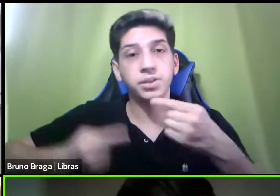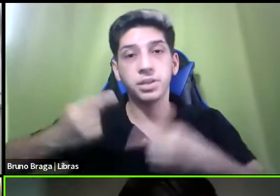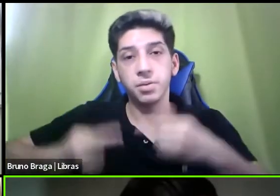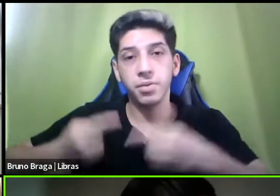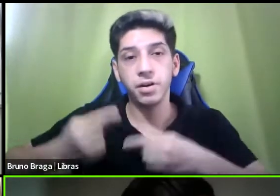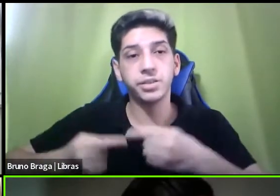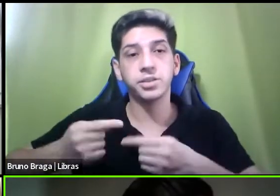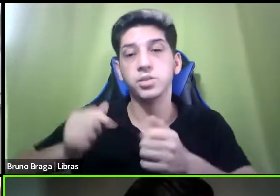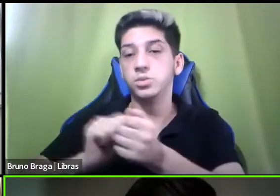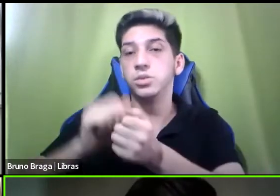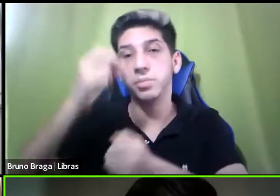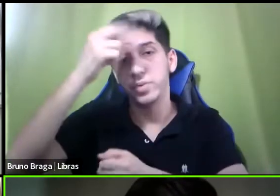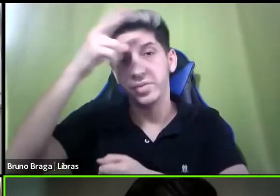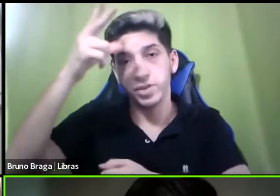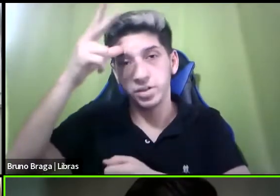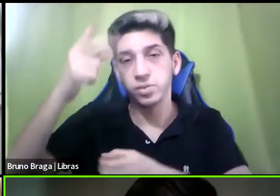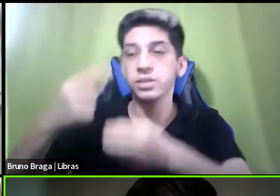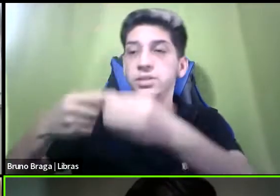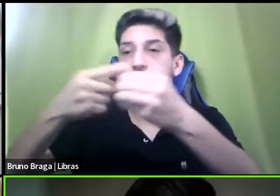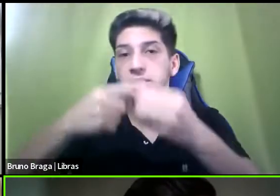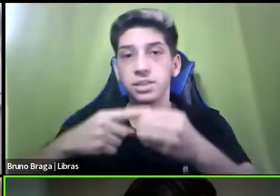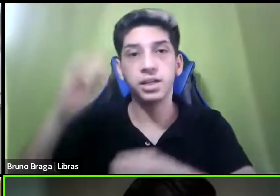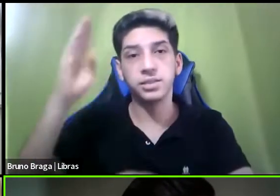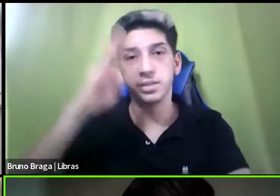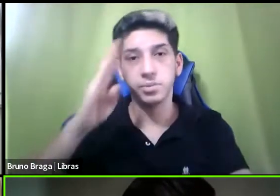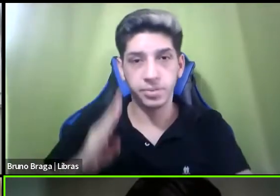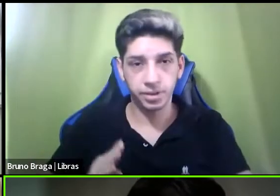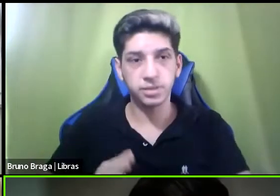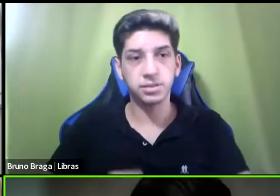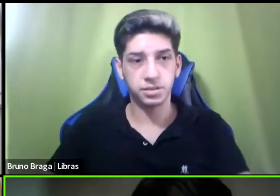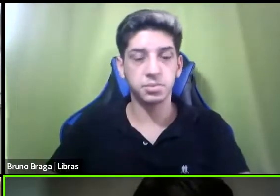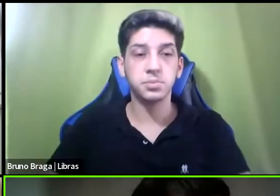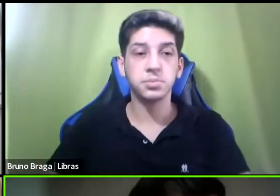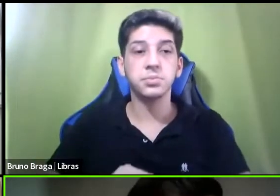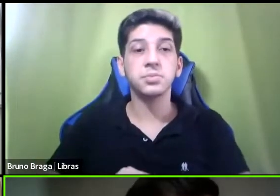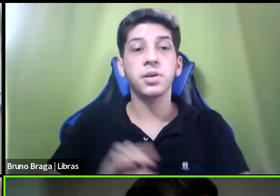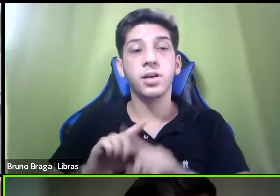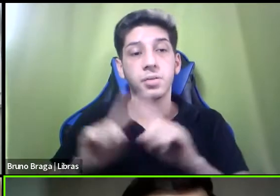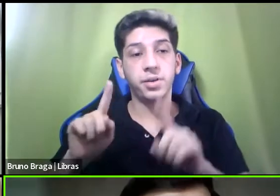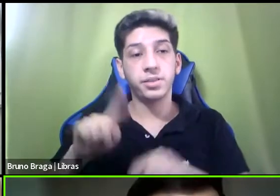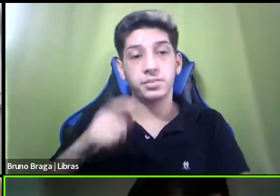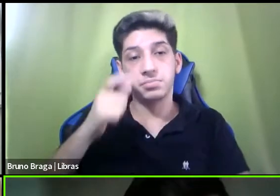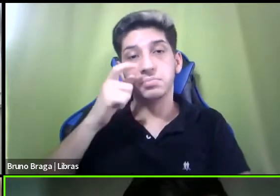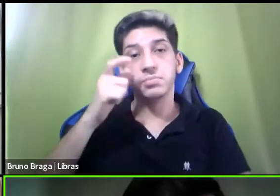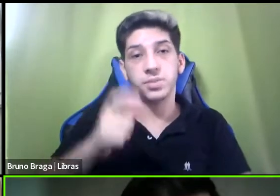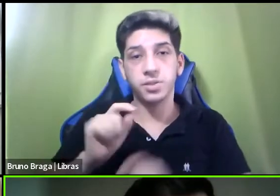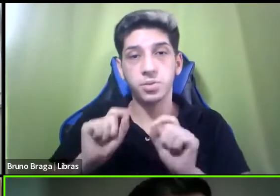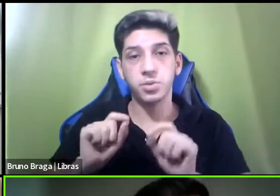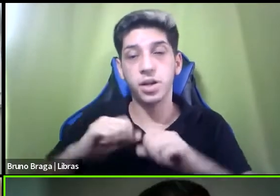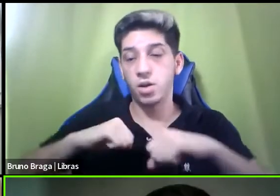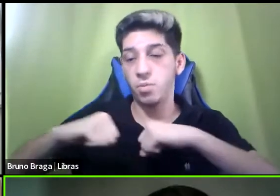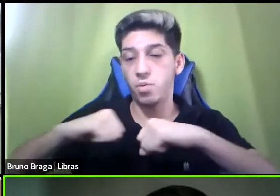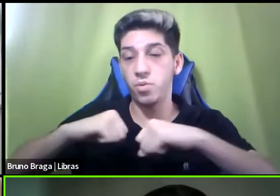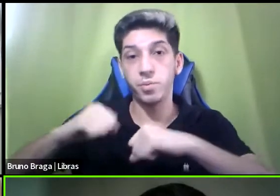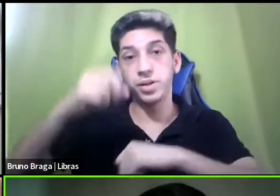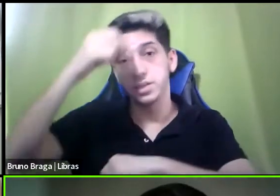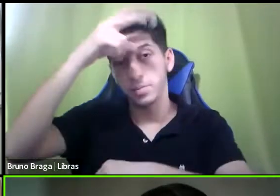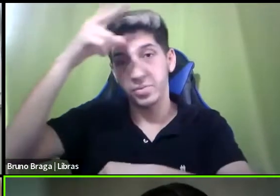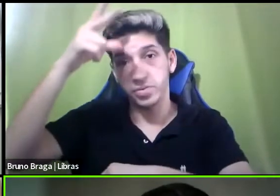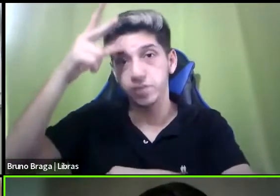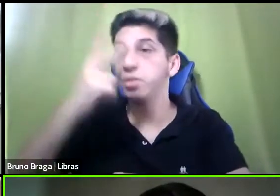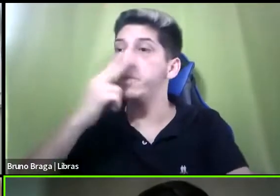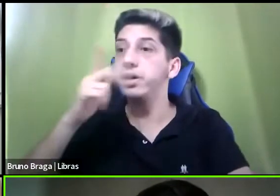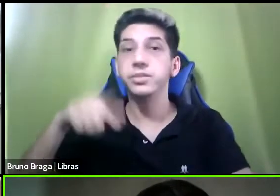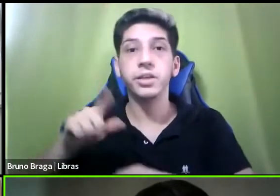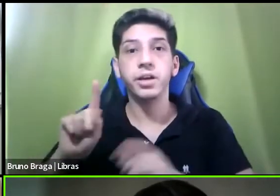Brasil afora sabe Lívia e Luciana é mas é interessante que o movimento das prefeituras não tem sido esse